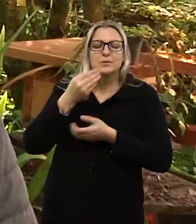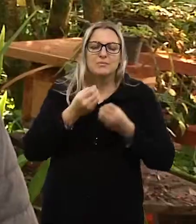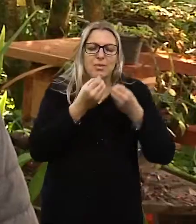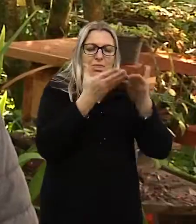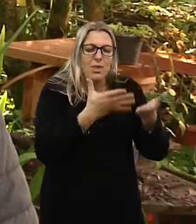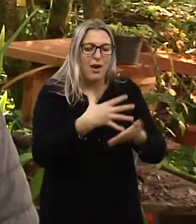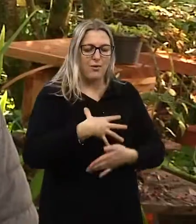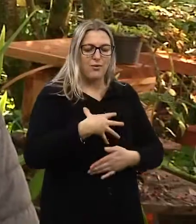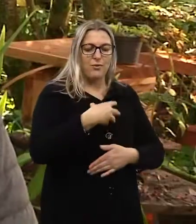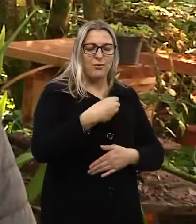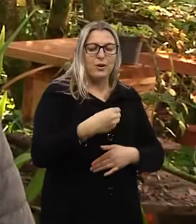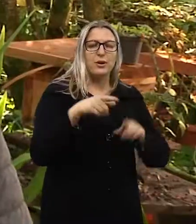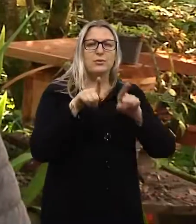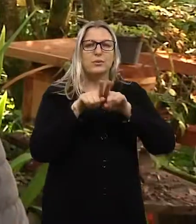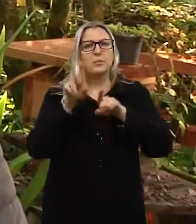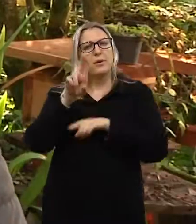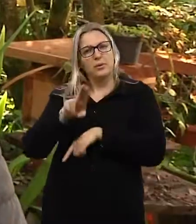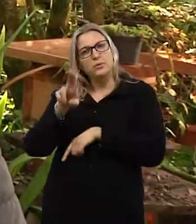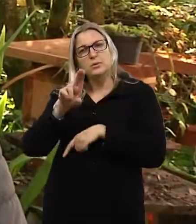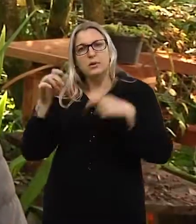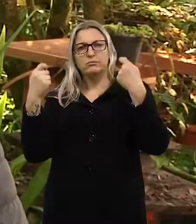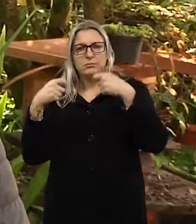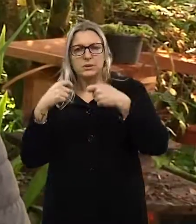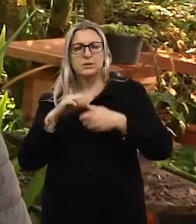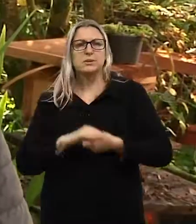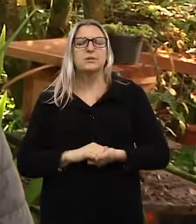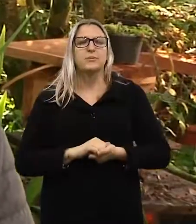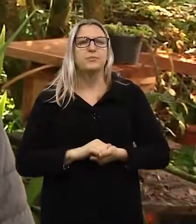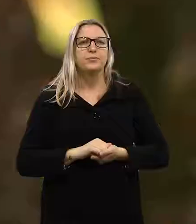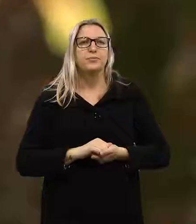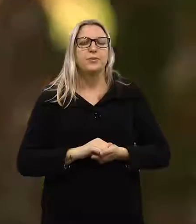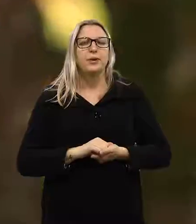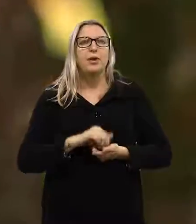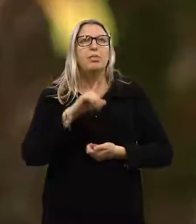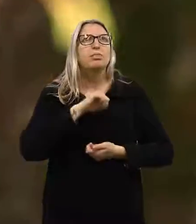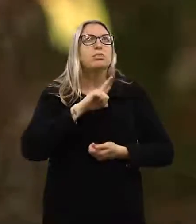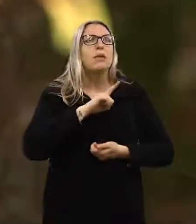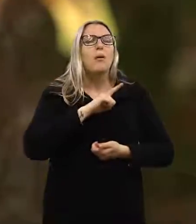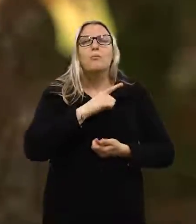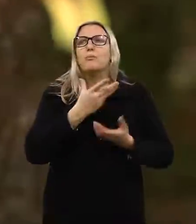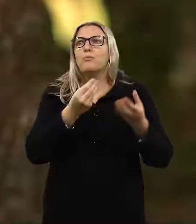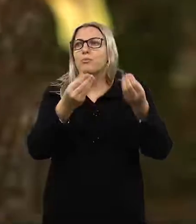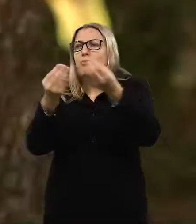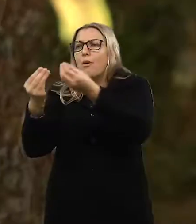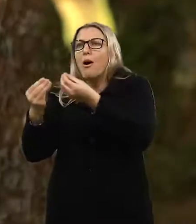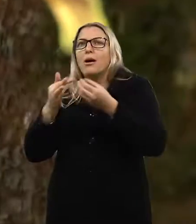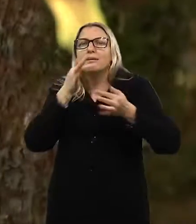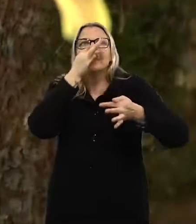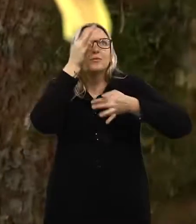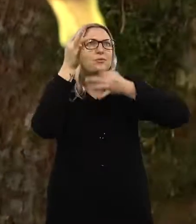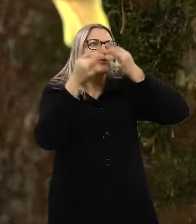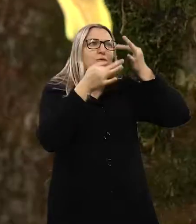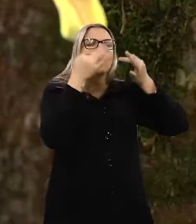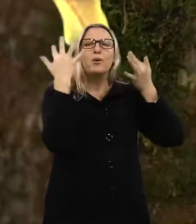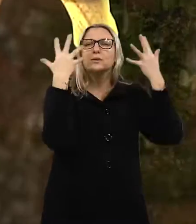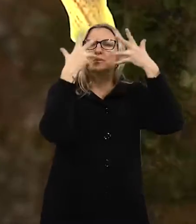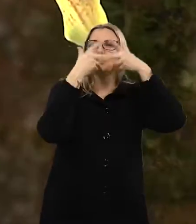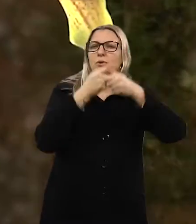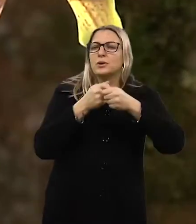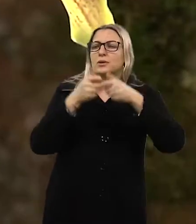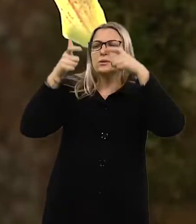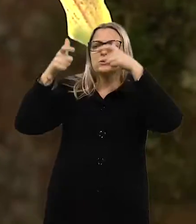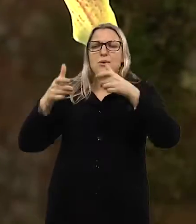filhas, para a gente usar eventualmente. A variedade de flores encanta e é o habitat